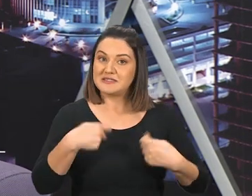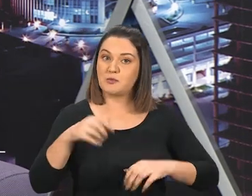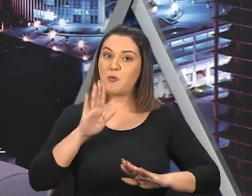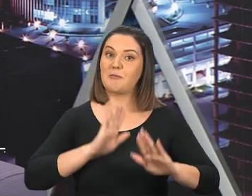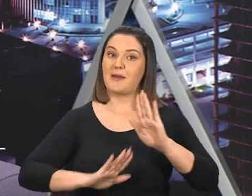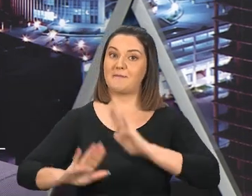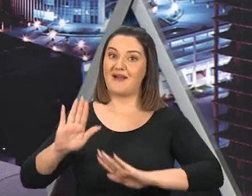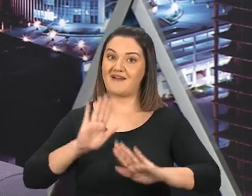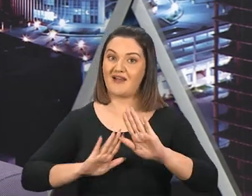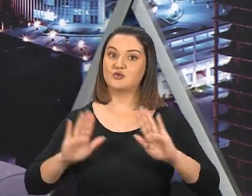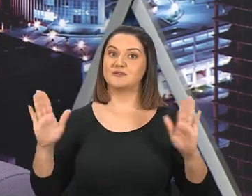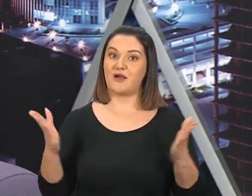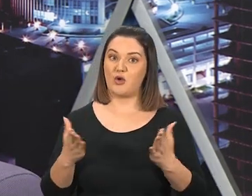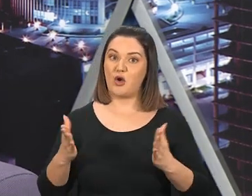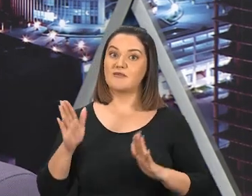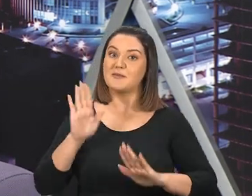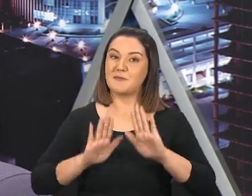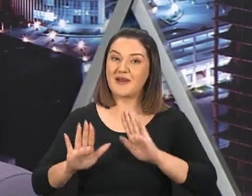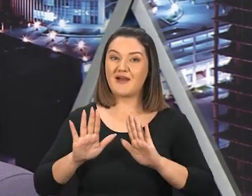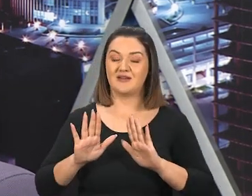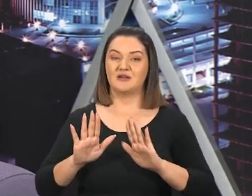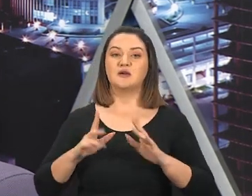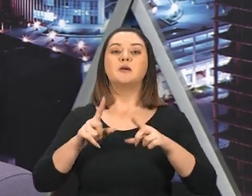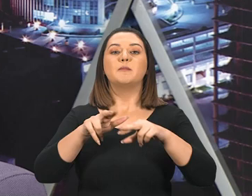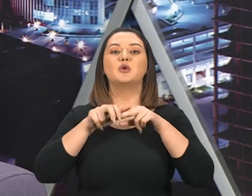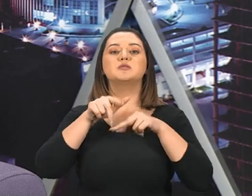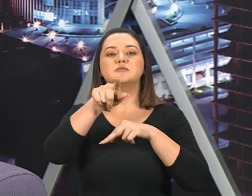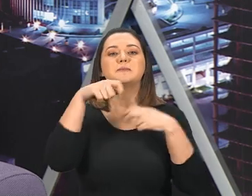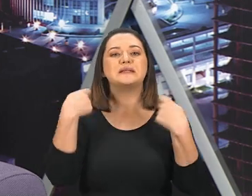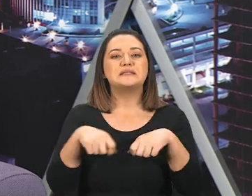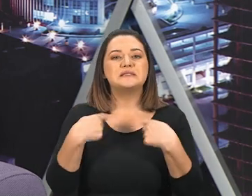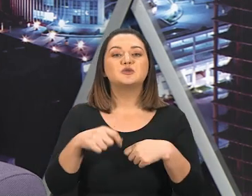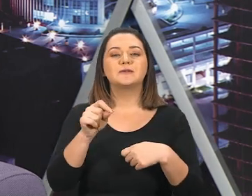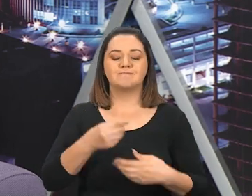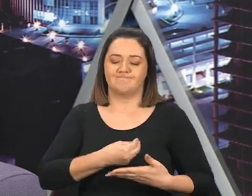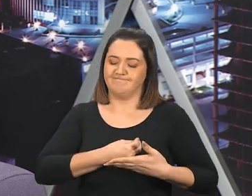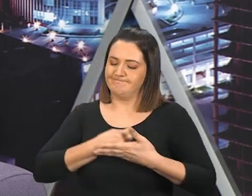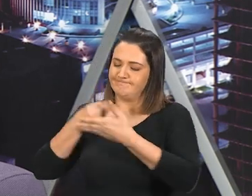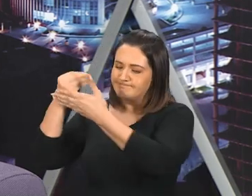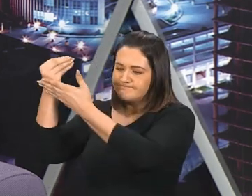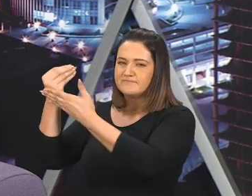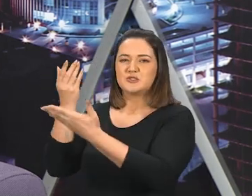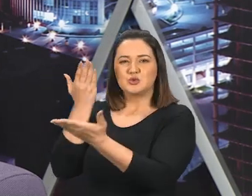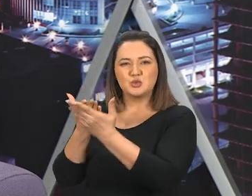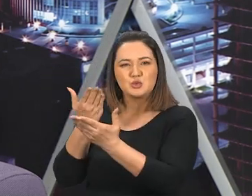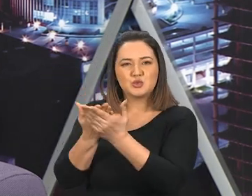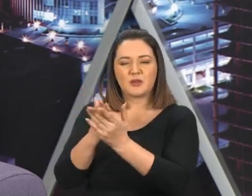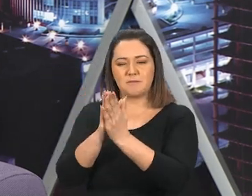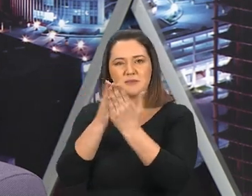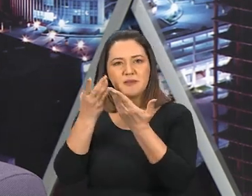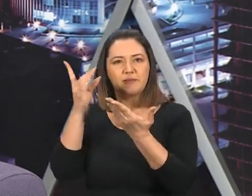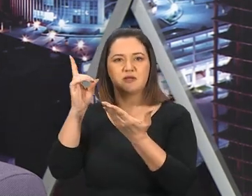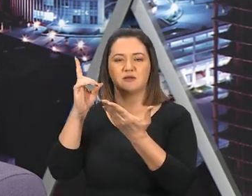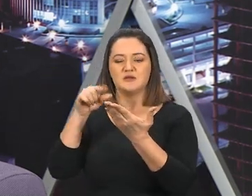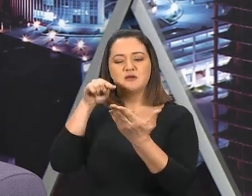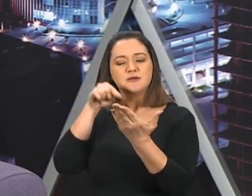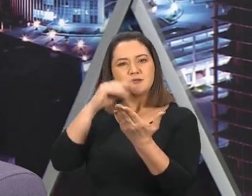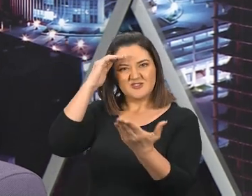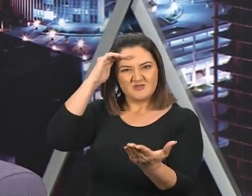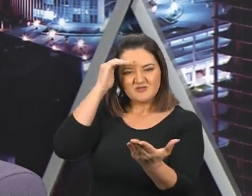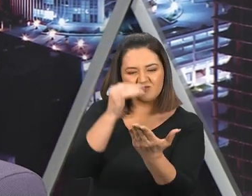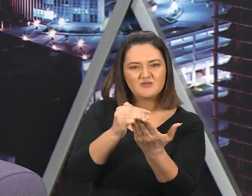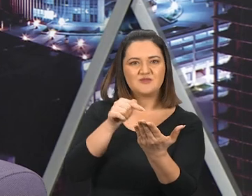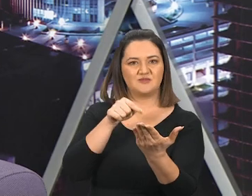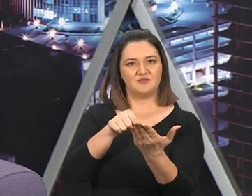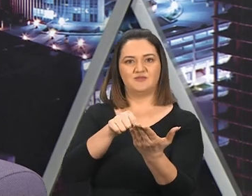estar preparados, Prepare-se, Entregue sua vida a Jesus, Estude a Bíblia, Siga o que